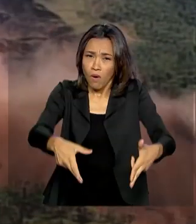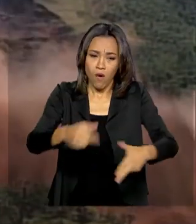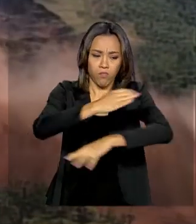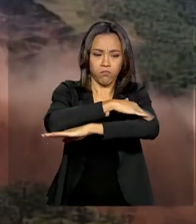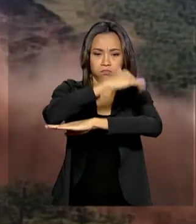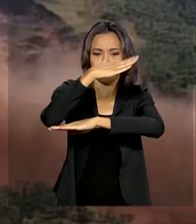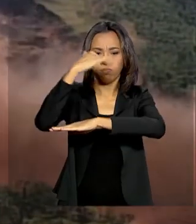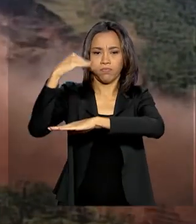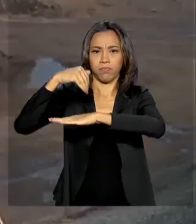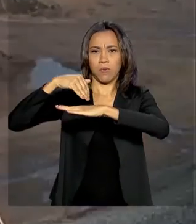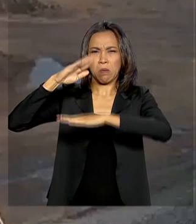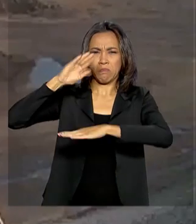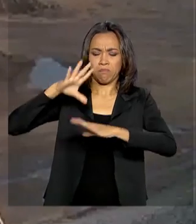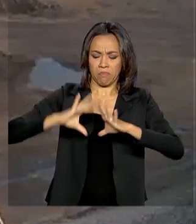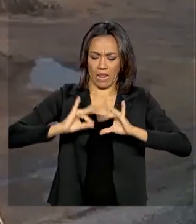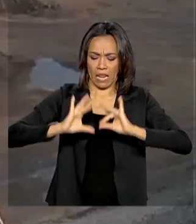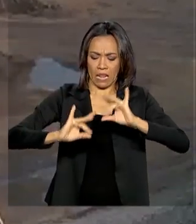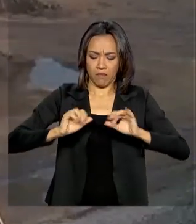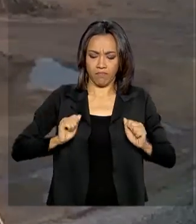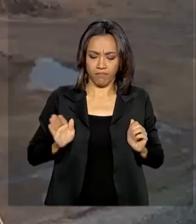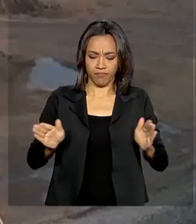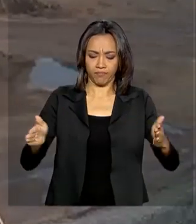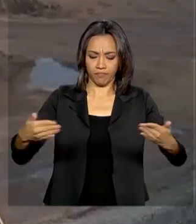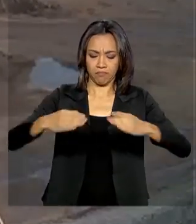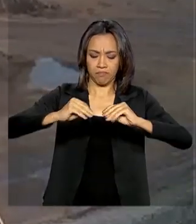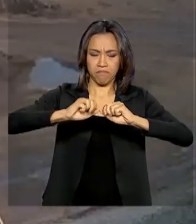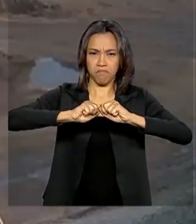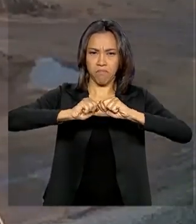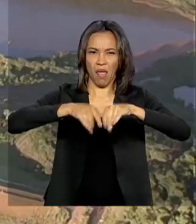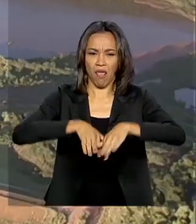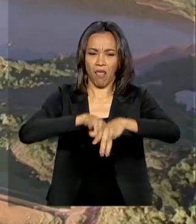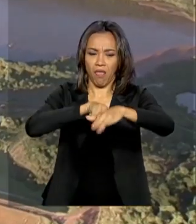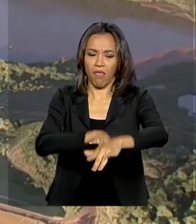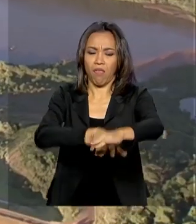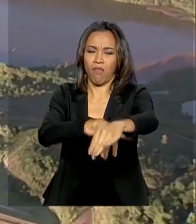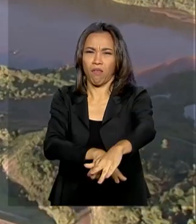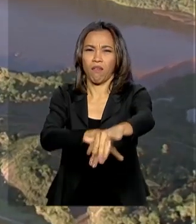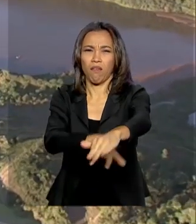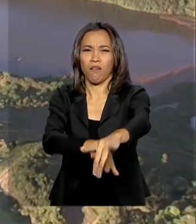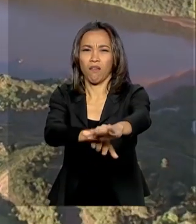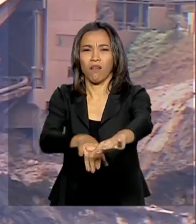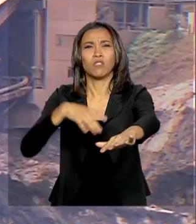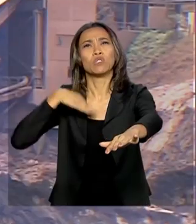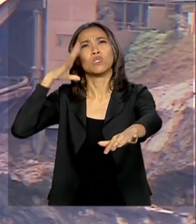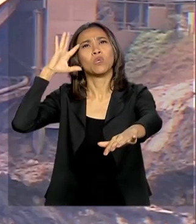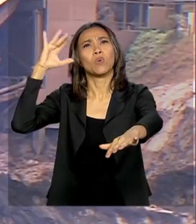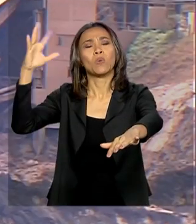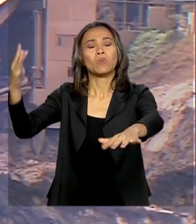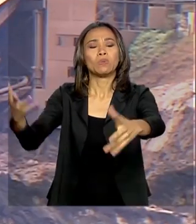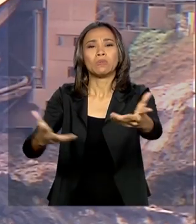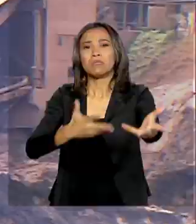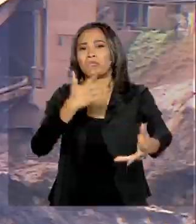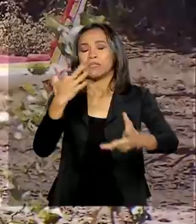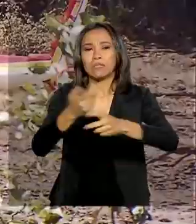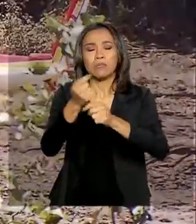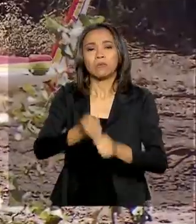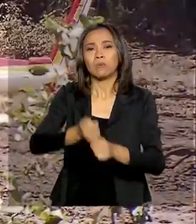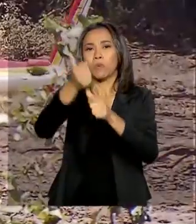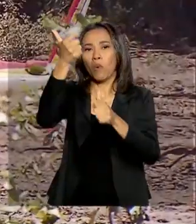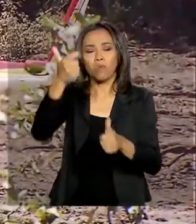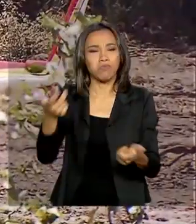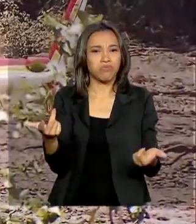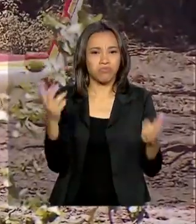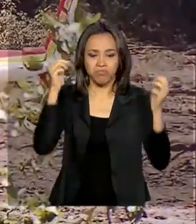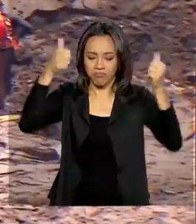rompimento da barragem 1 da mina do Córrego do Feijão, em Brumadinho, cobriu de lama os sonhos para o Ano Novo e levou a vida de